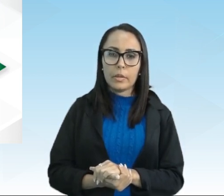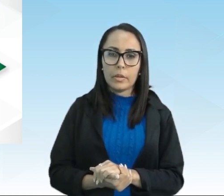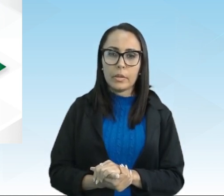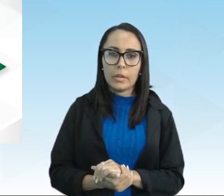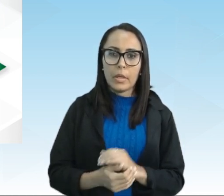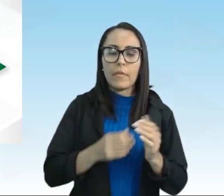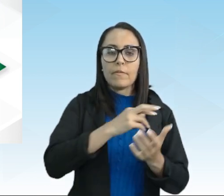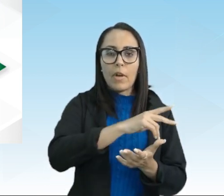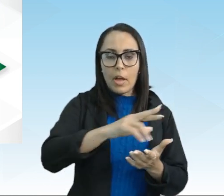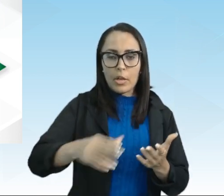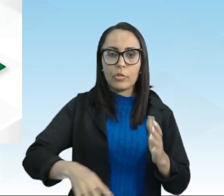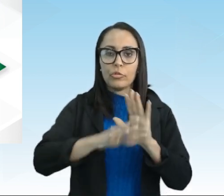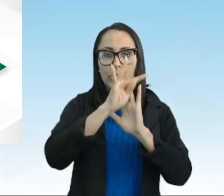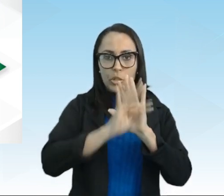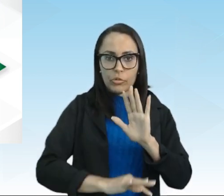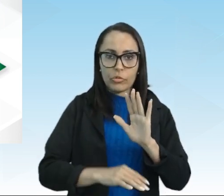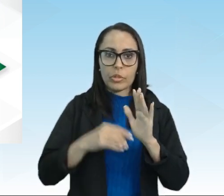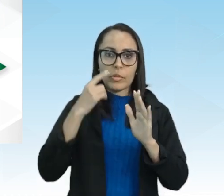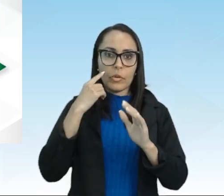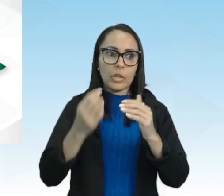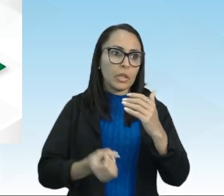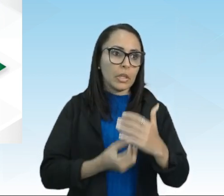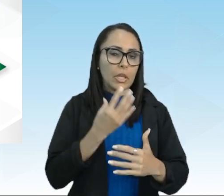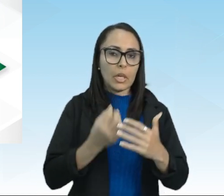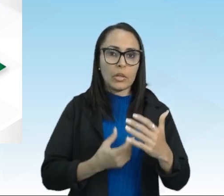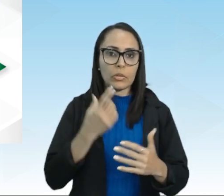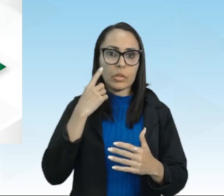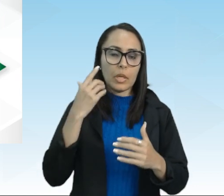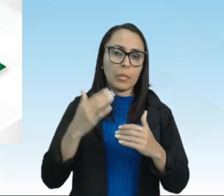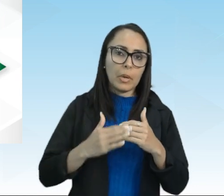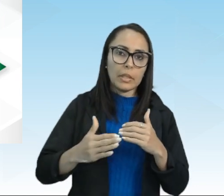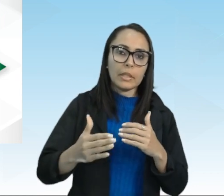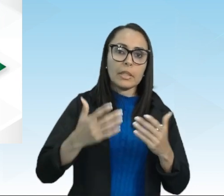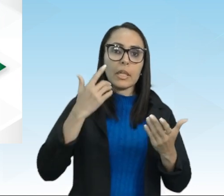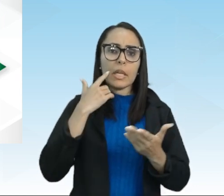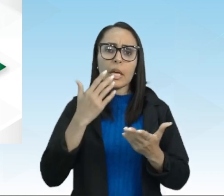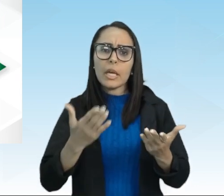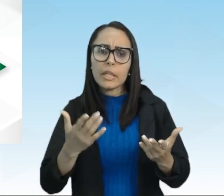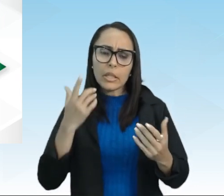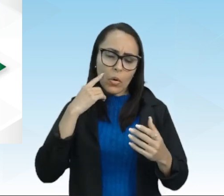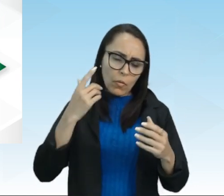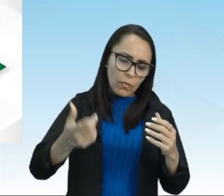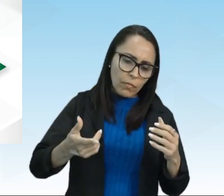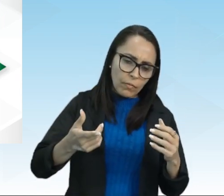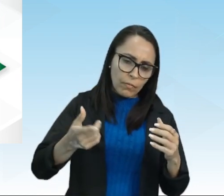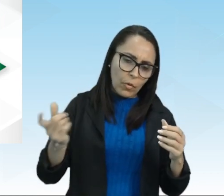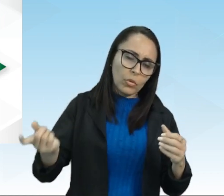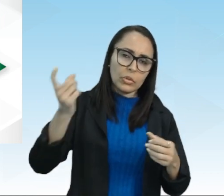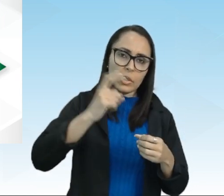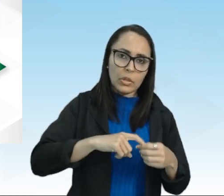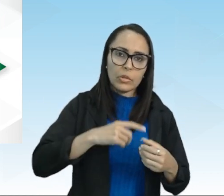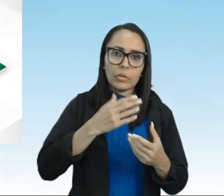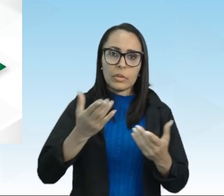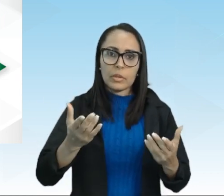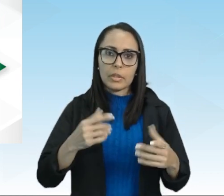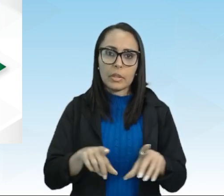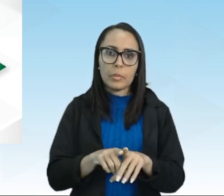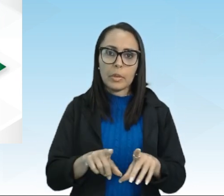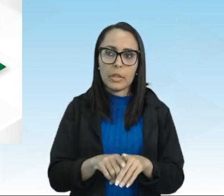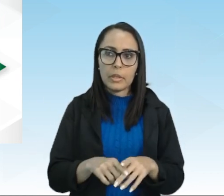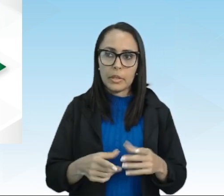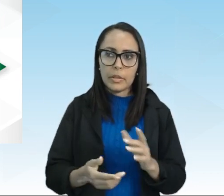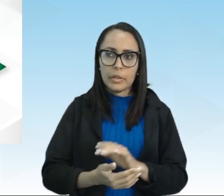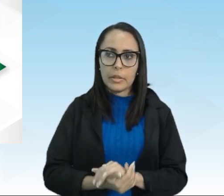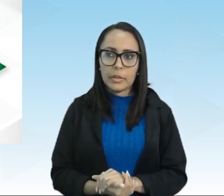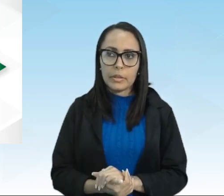vários textos que foram criados a partir dele então voltando aqui anteriormente veja